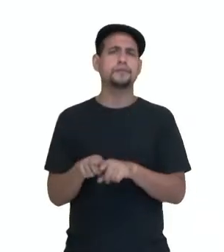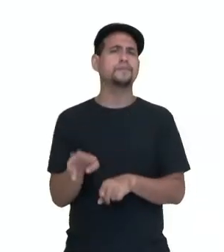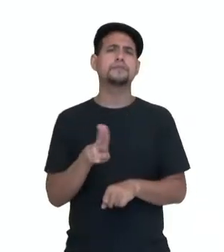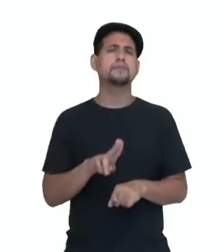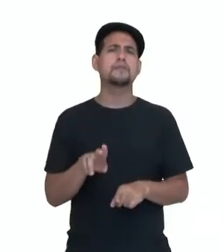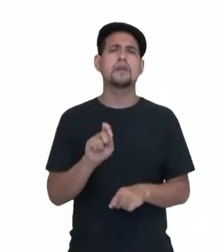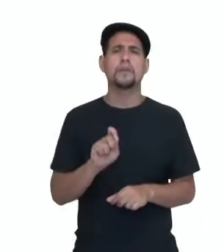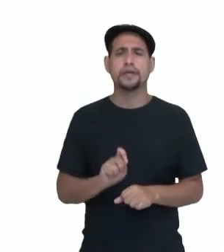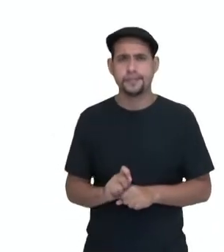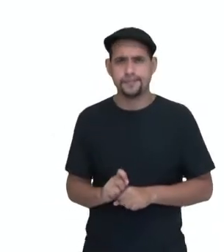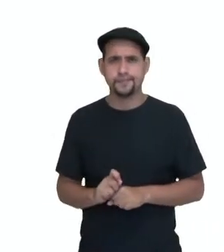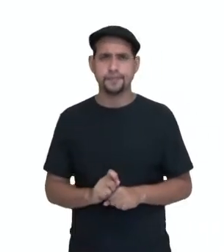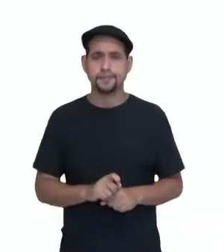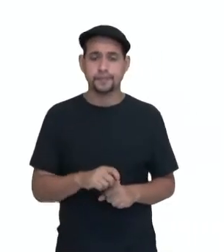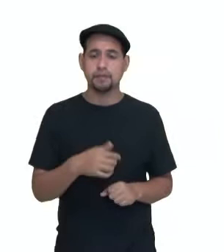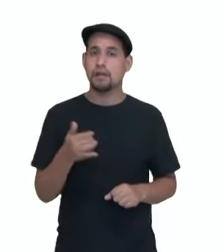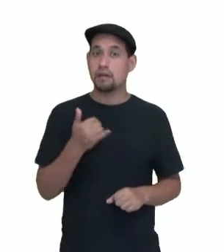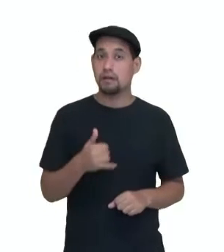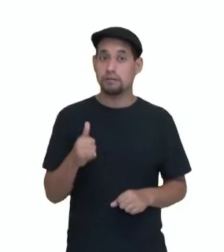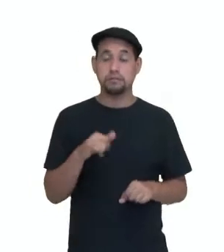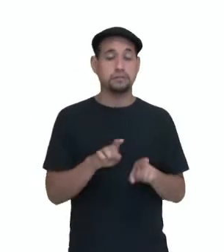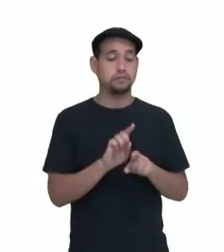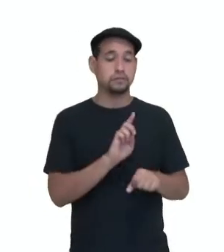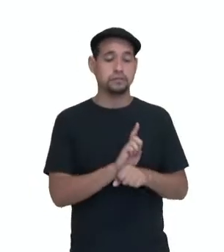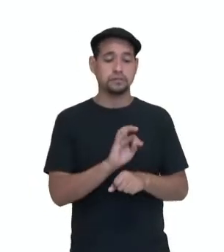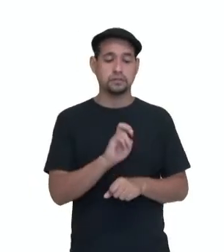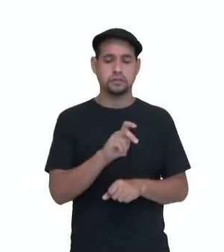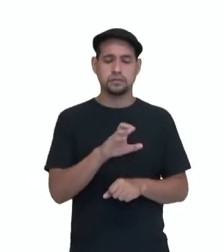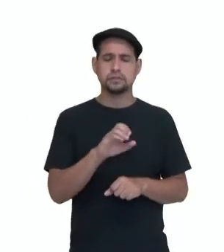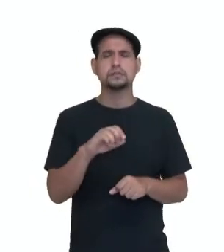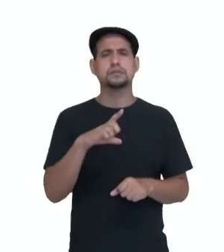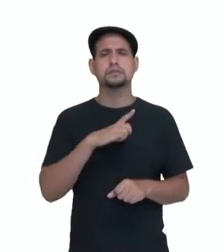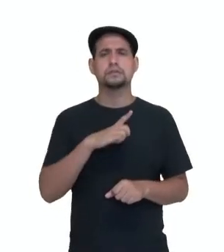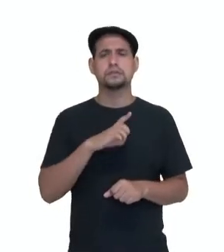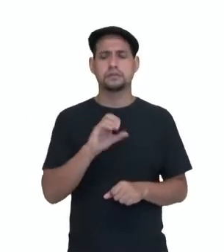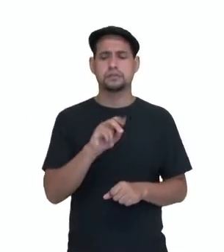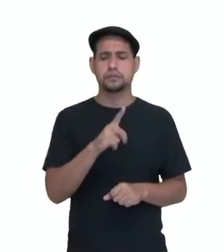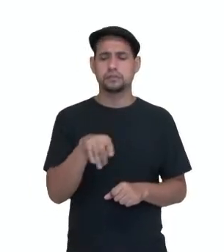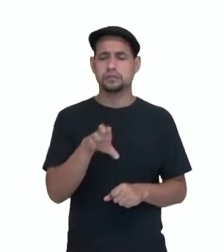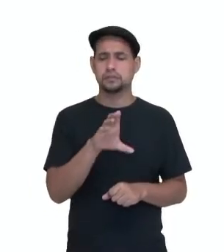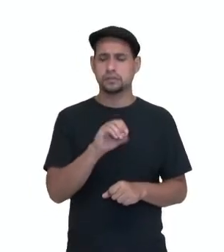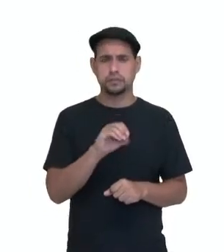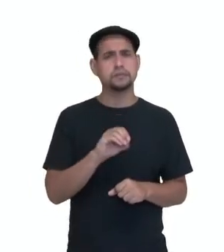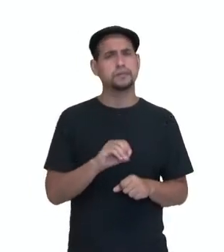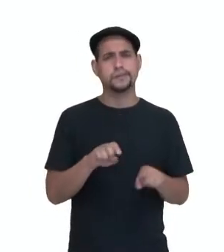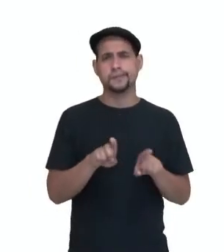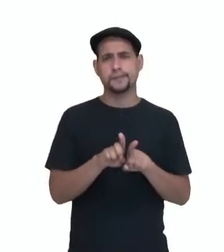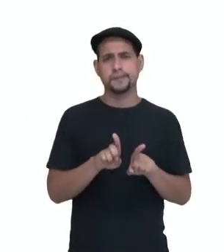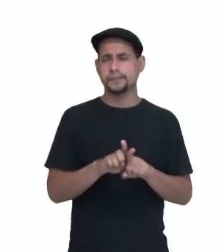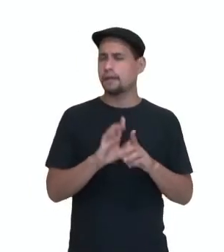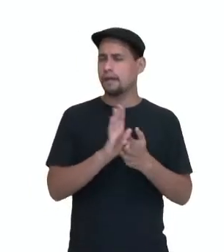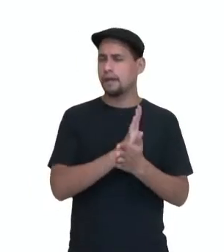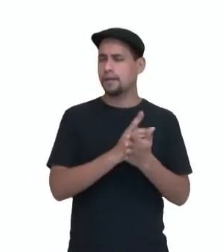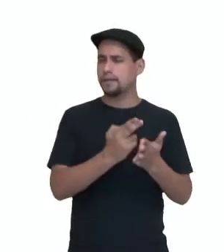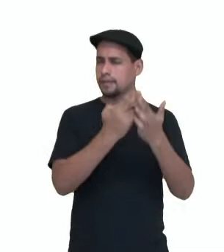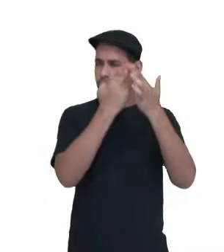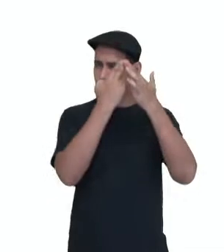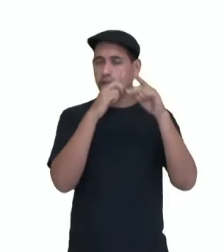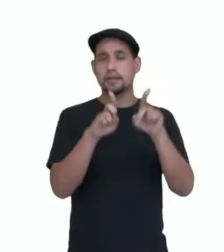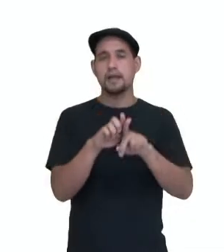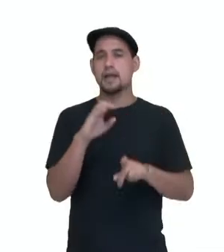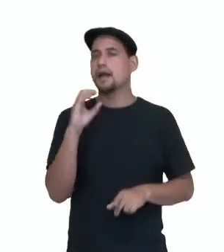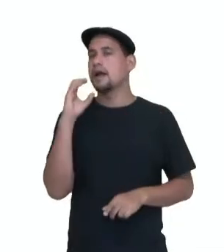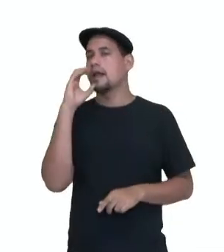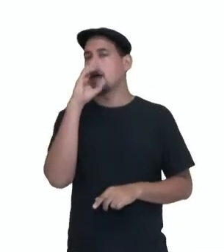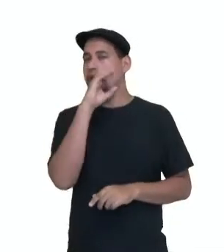A função é reserva de energia, isolante térmico, envolve os órgãos, protegendo contra traumas. Ele produz calor,